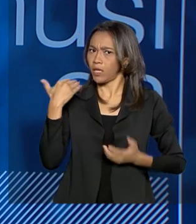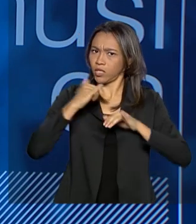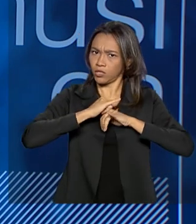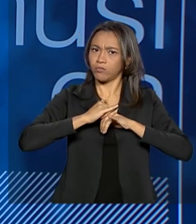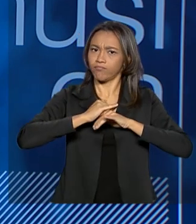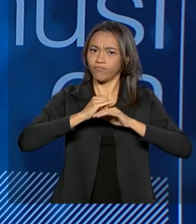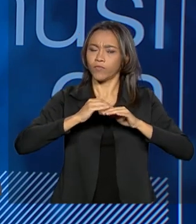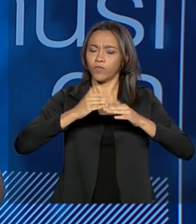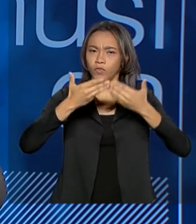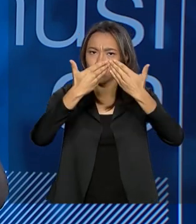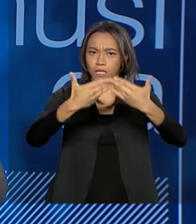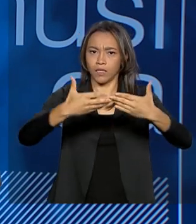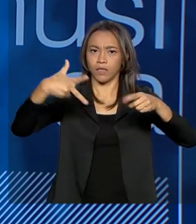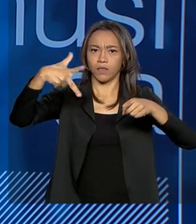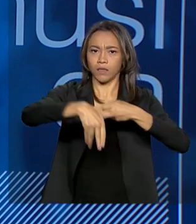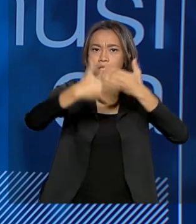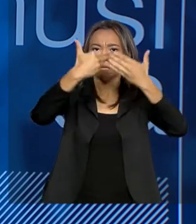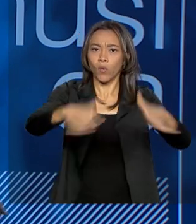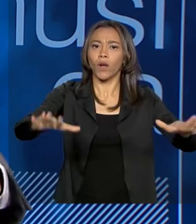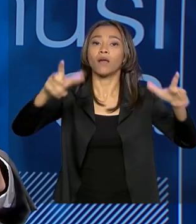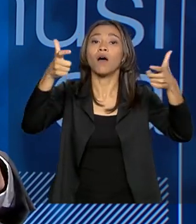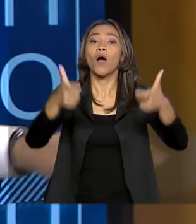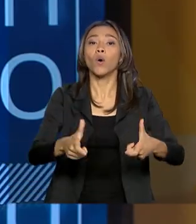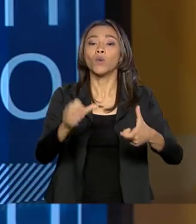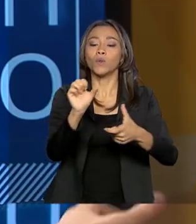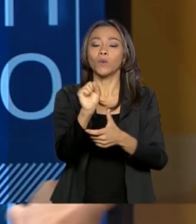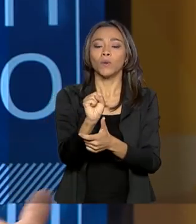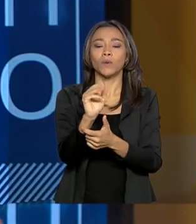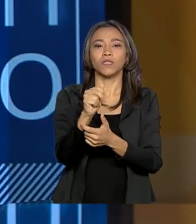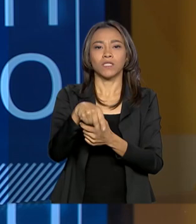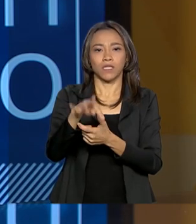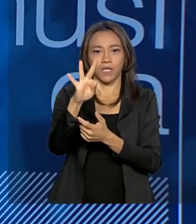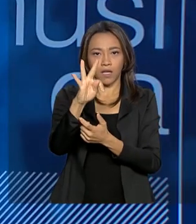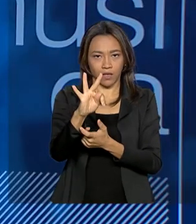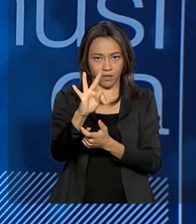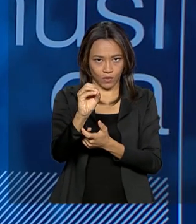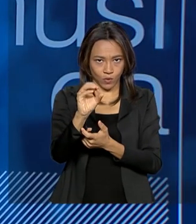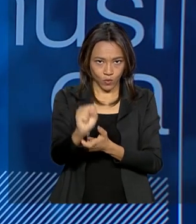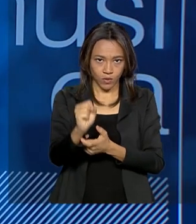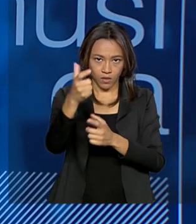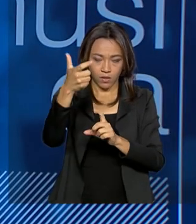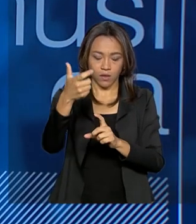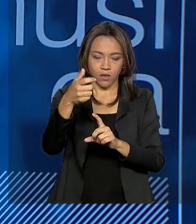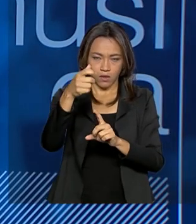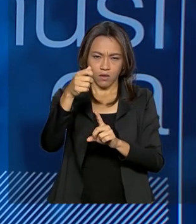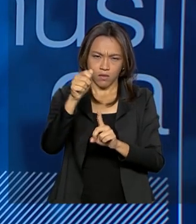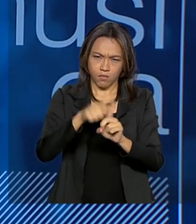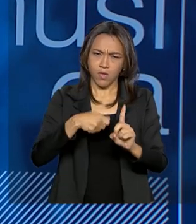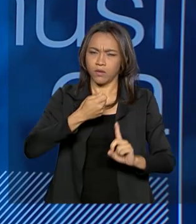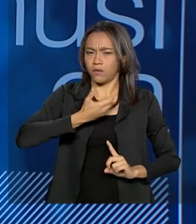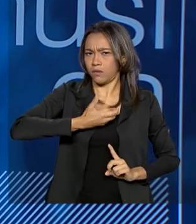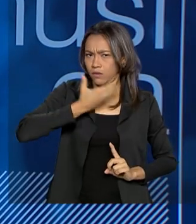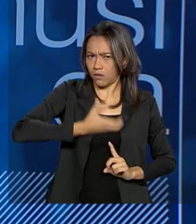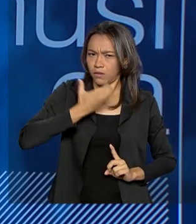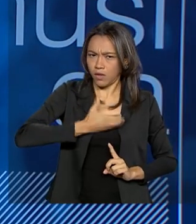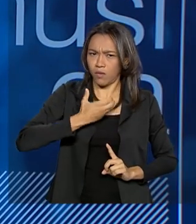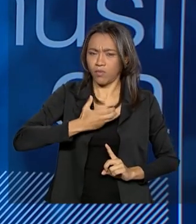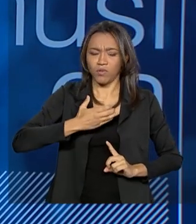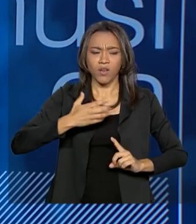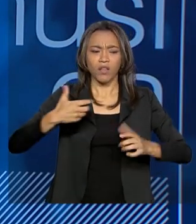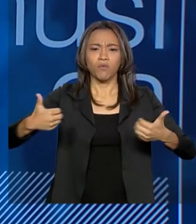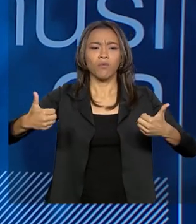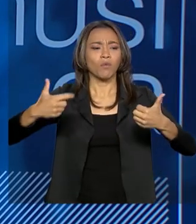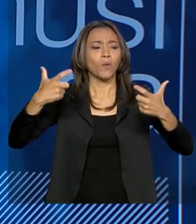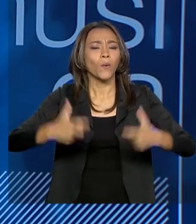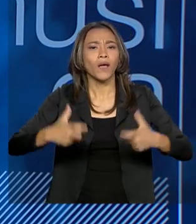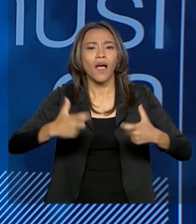Santos, numa área justamente... dezembro de 2019. dezembro, numa área de extrema vulnerabilidade social e nós